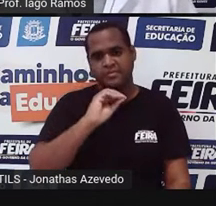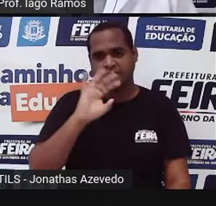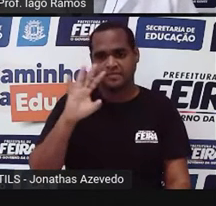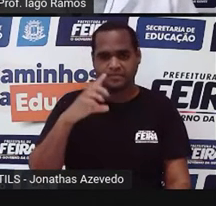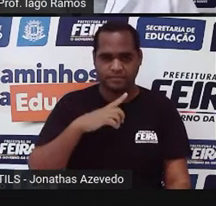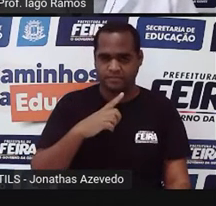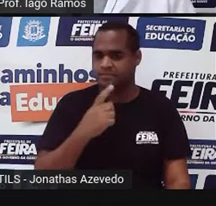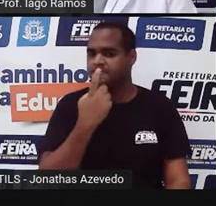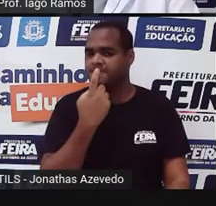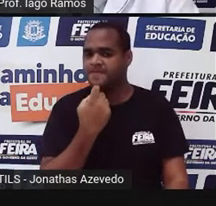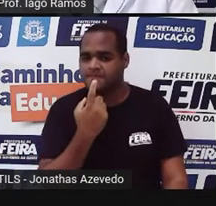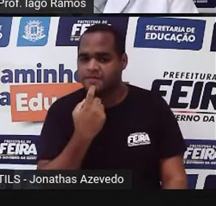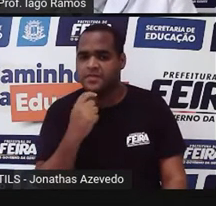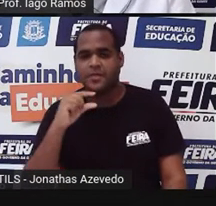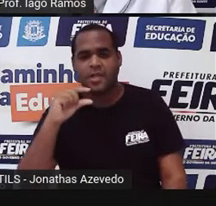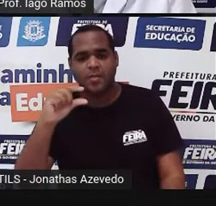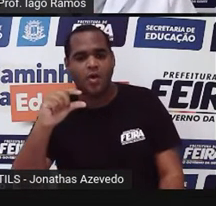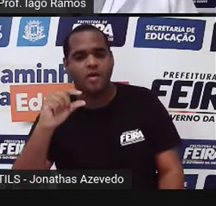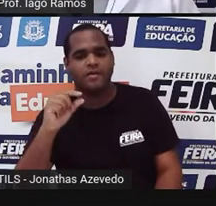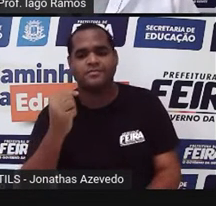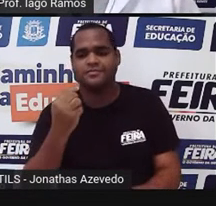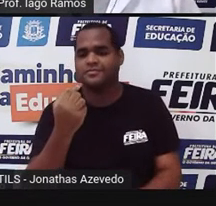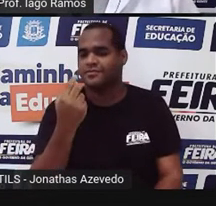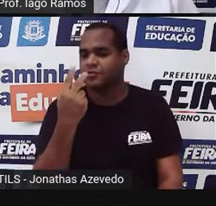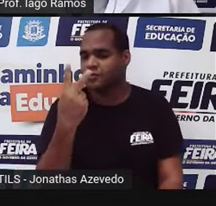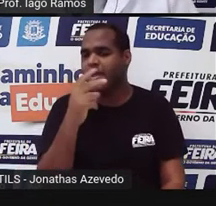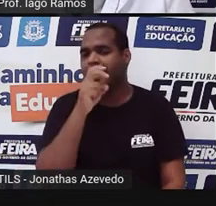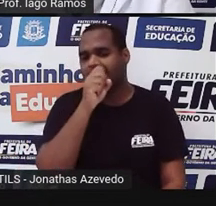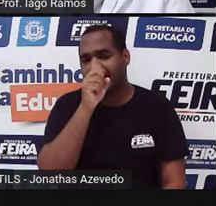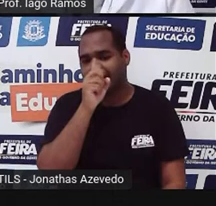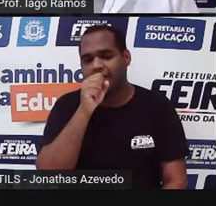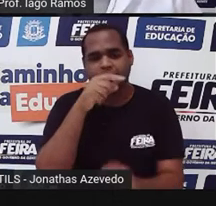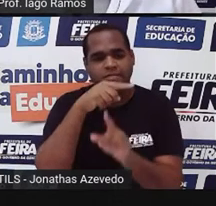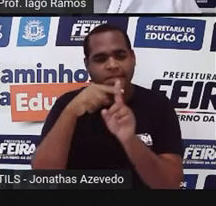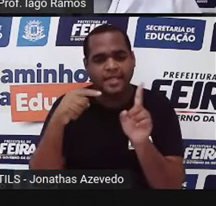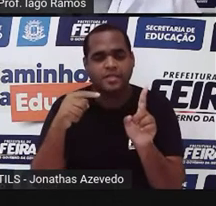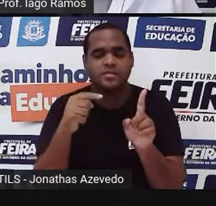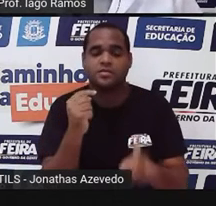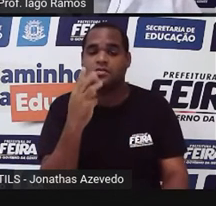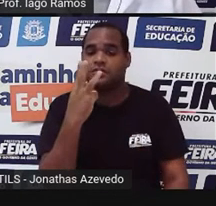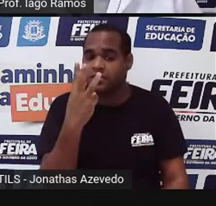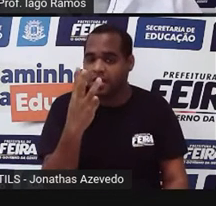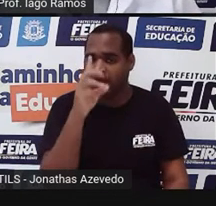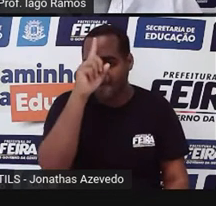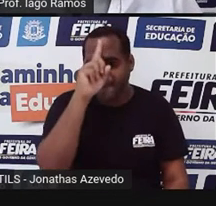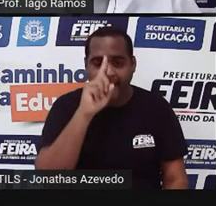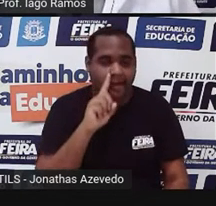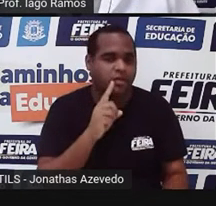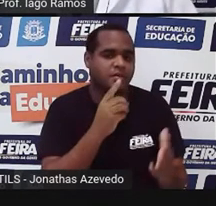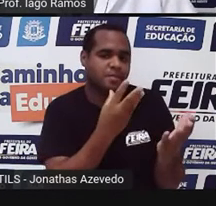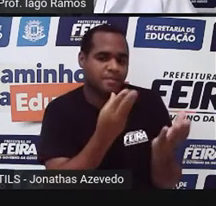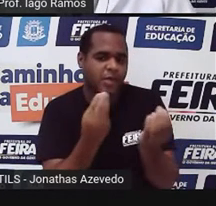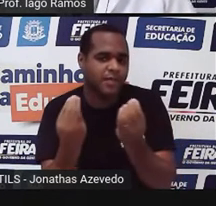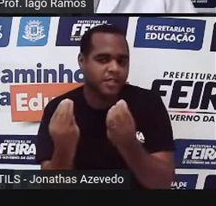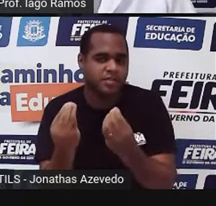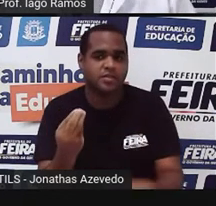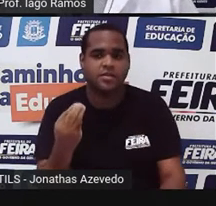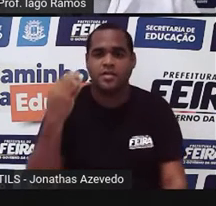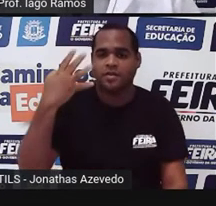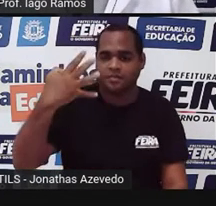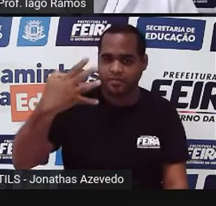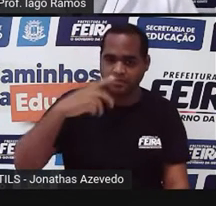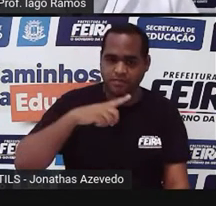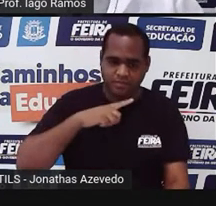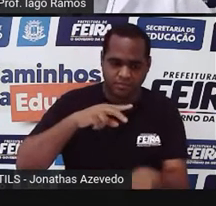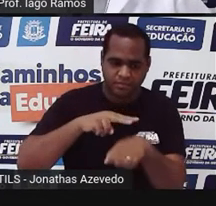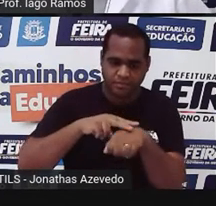um em vermelho para pouco, o número dois em laranja para metade, o número três em amarelo para a maioria e o número quatro em